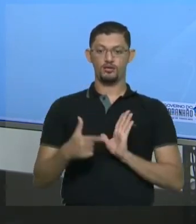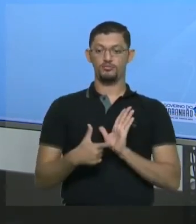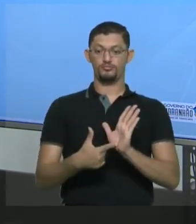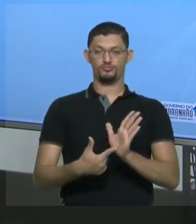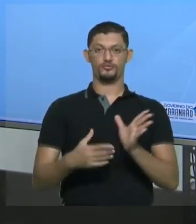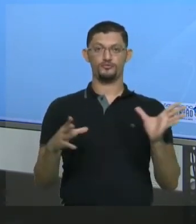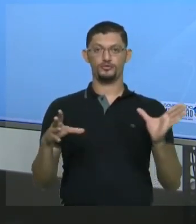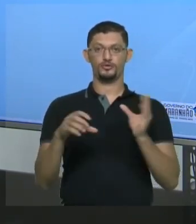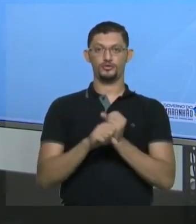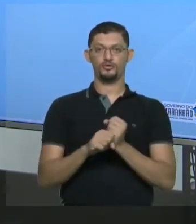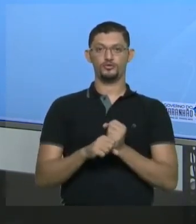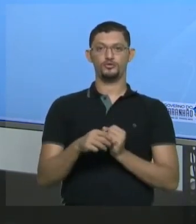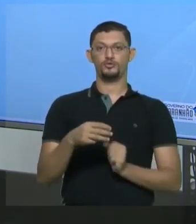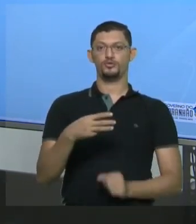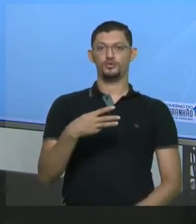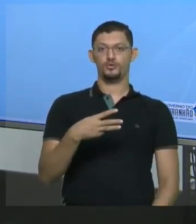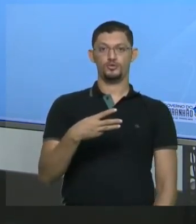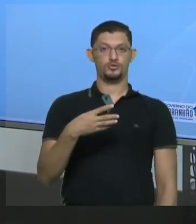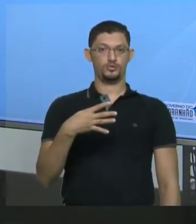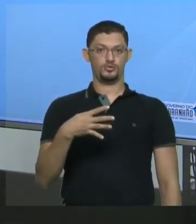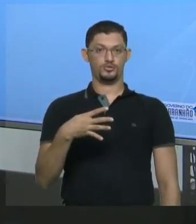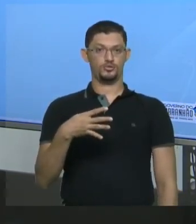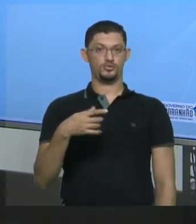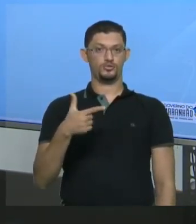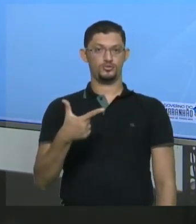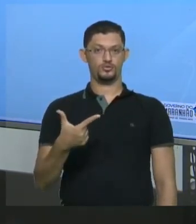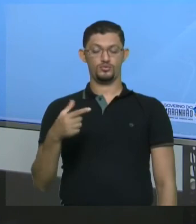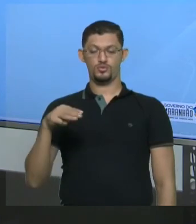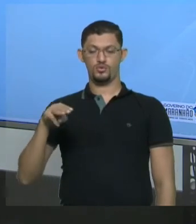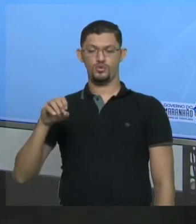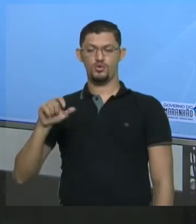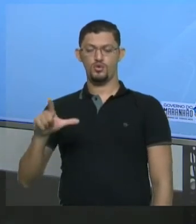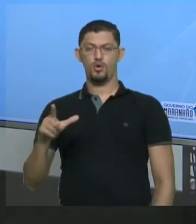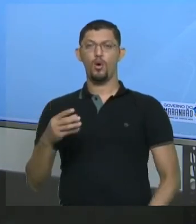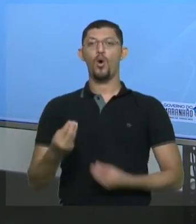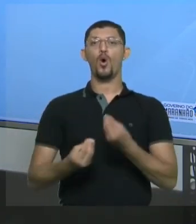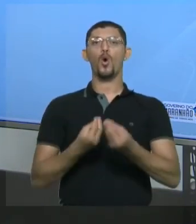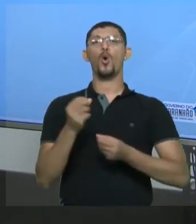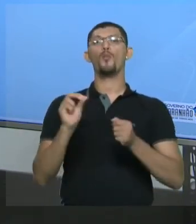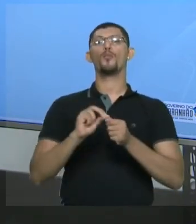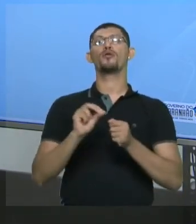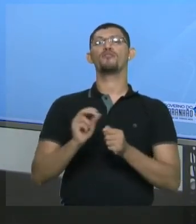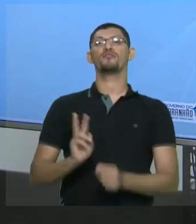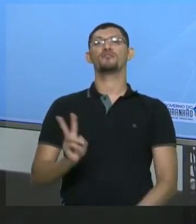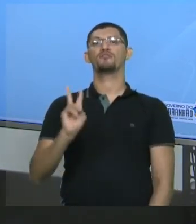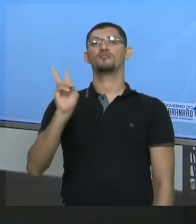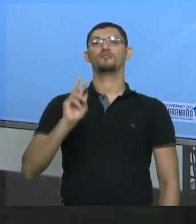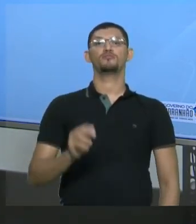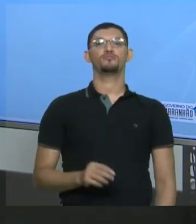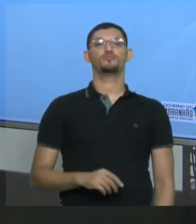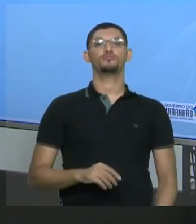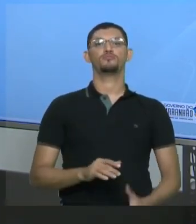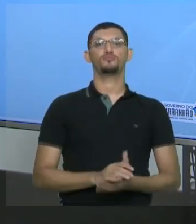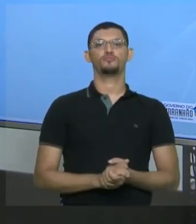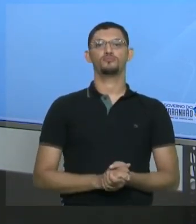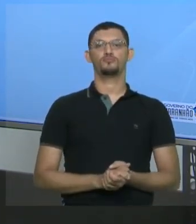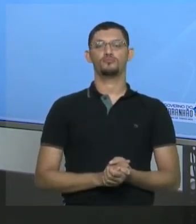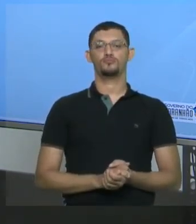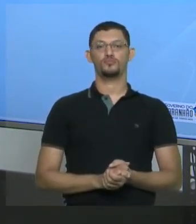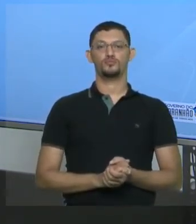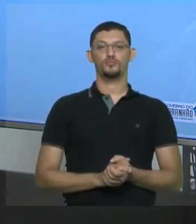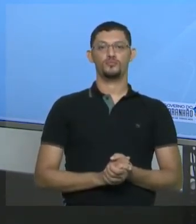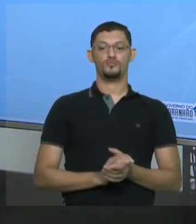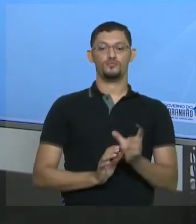calculadinha aqui, pessoal. 342 gramas por mol. Mas, professor, como é que ele chegou neste valor? Ele foi somando as massas de todos os